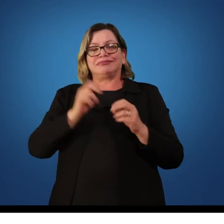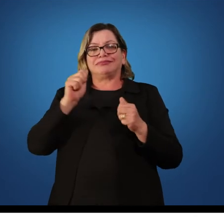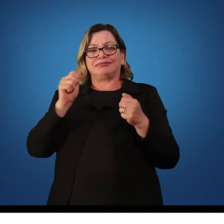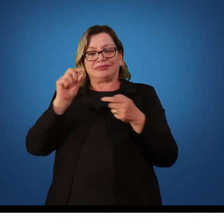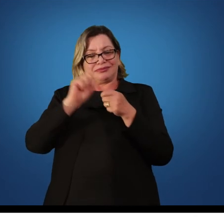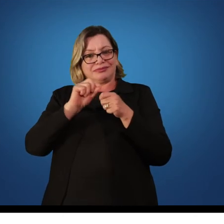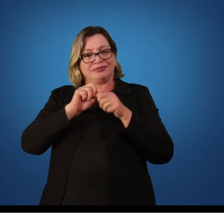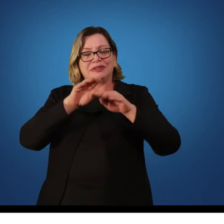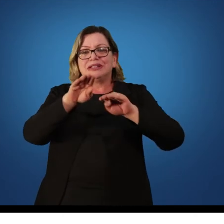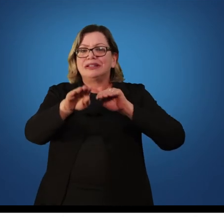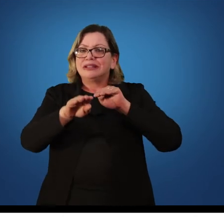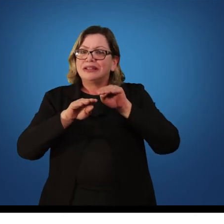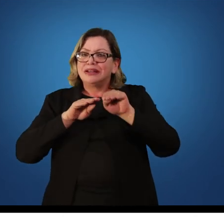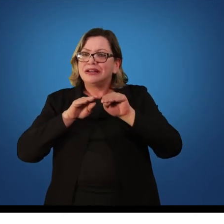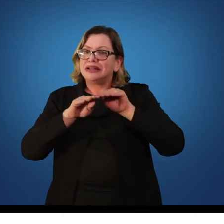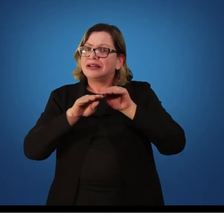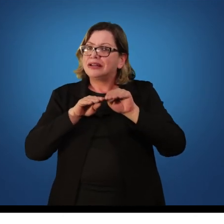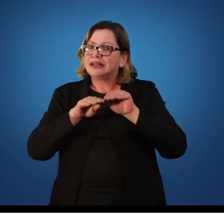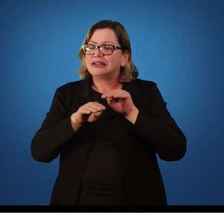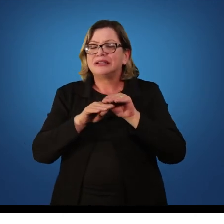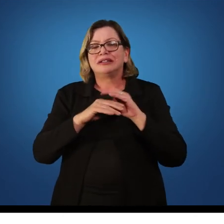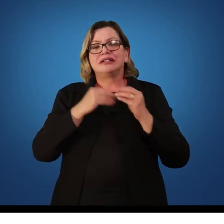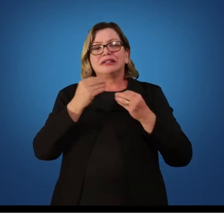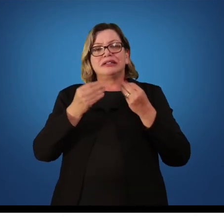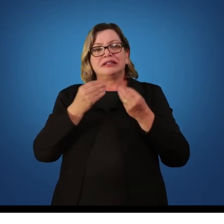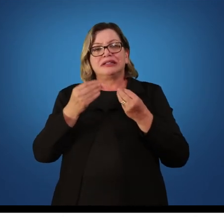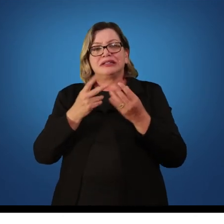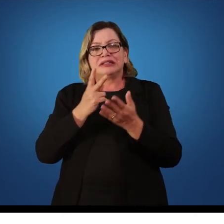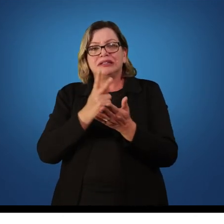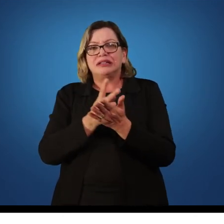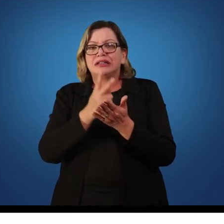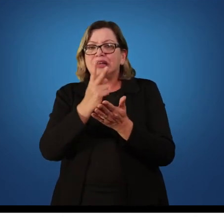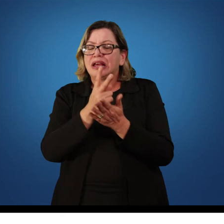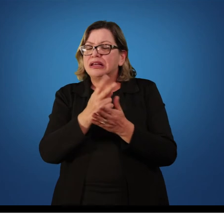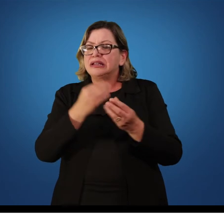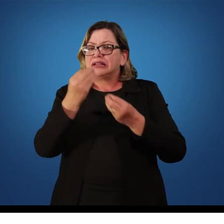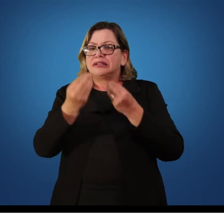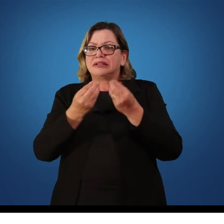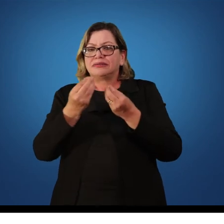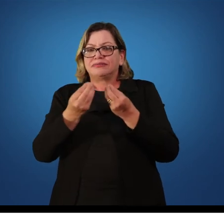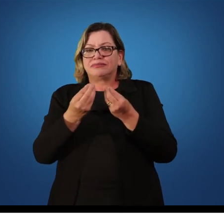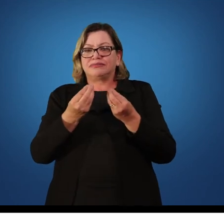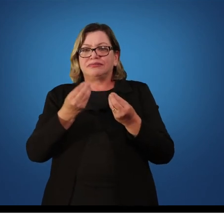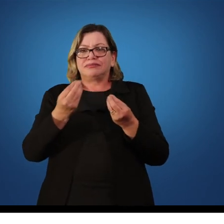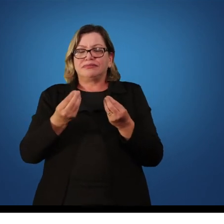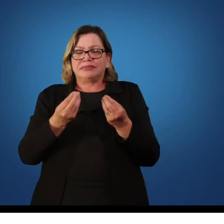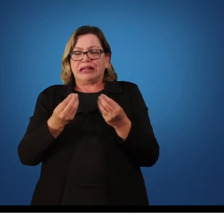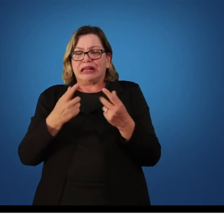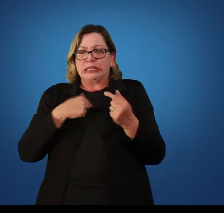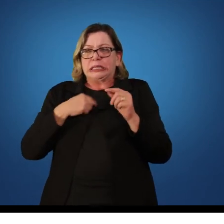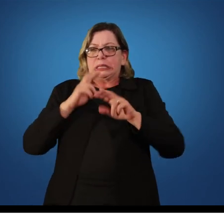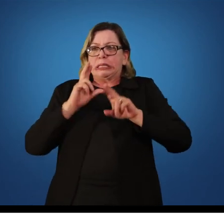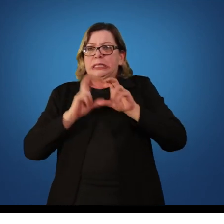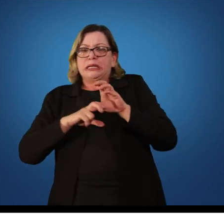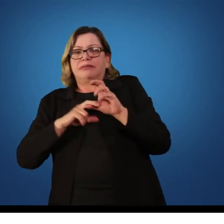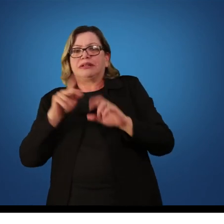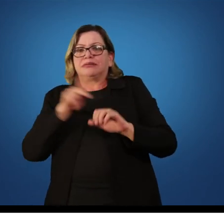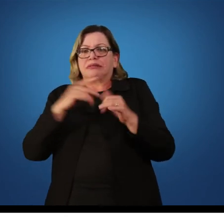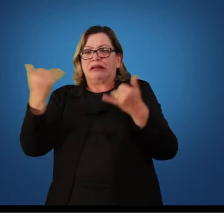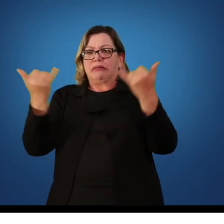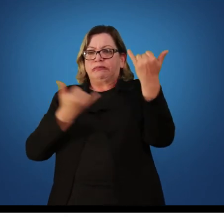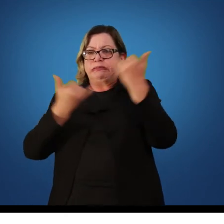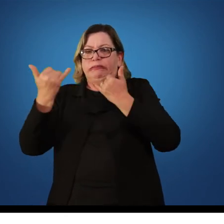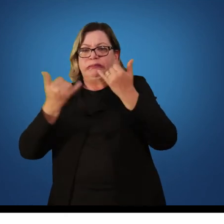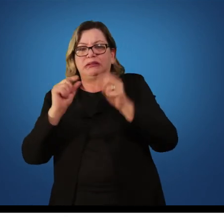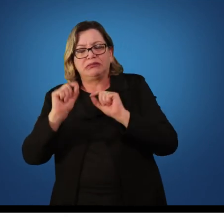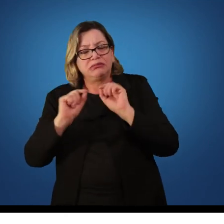ele possa se atentar ao feedback intrínseco. Para que ele possa